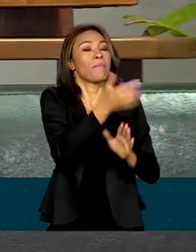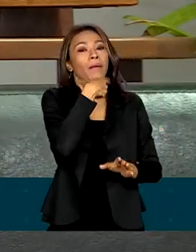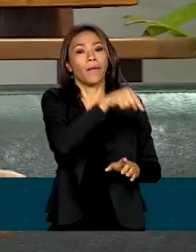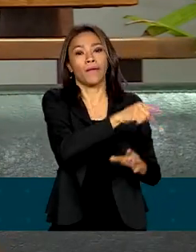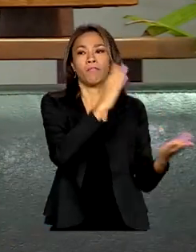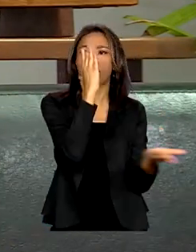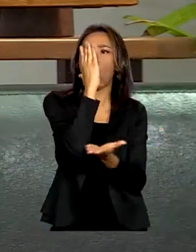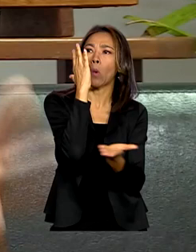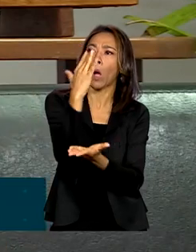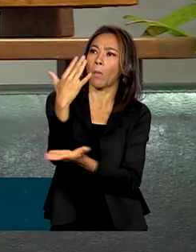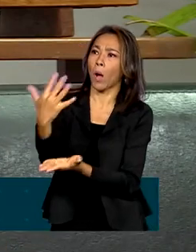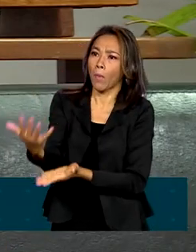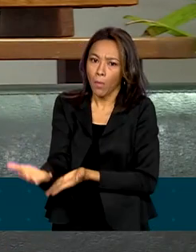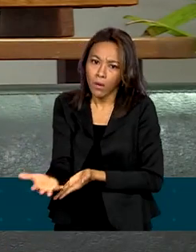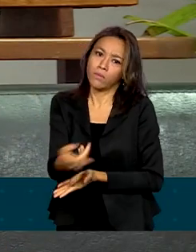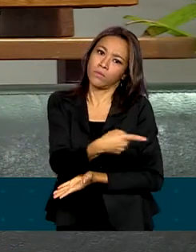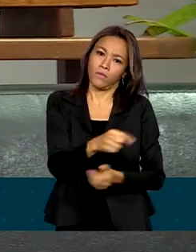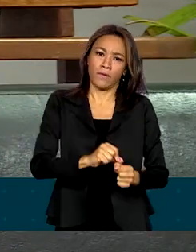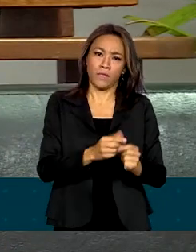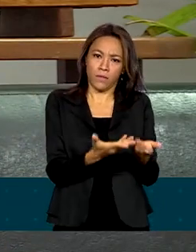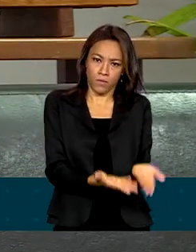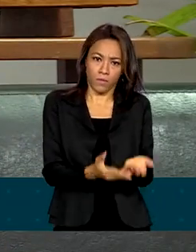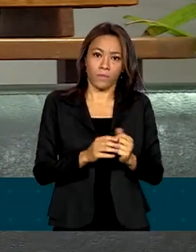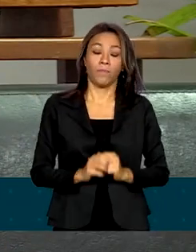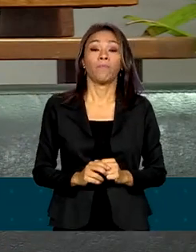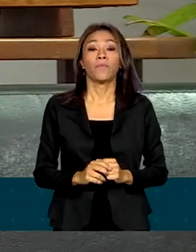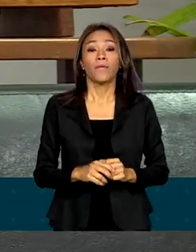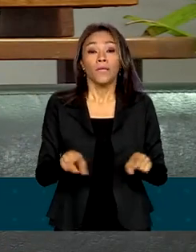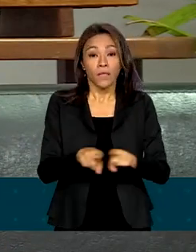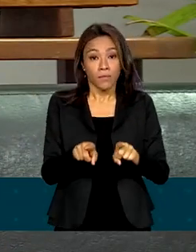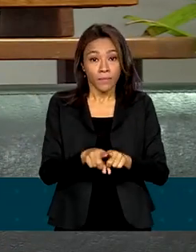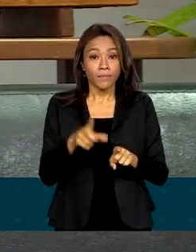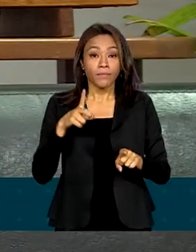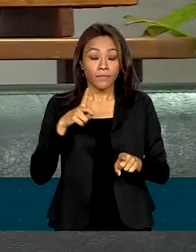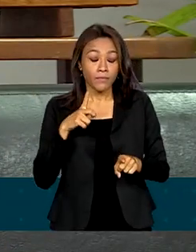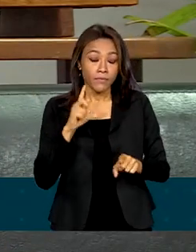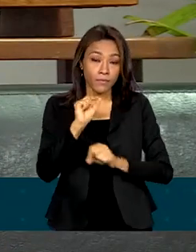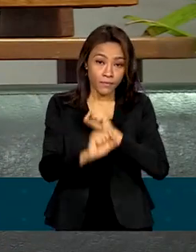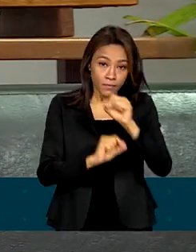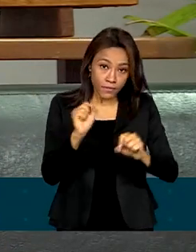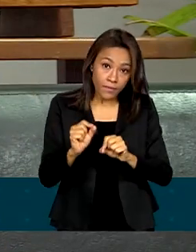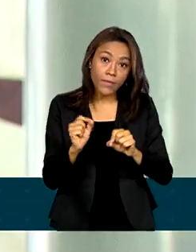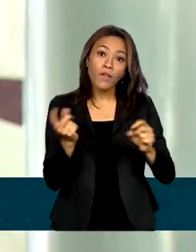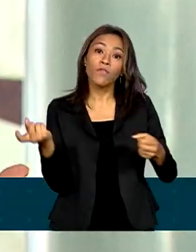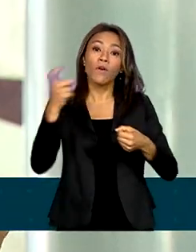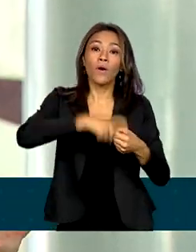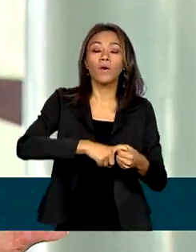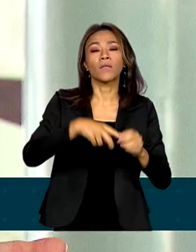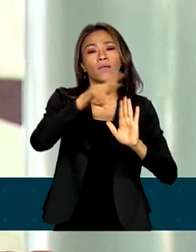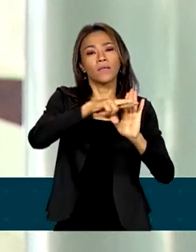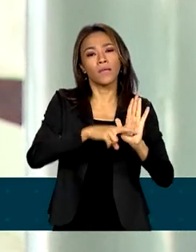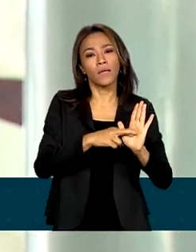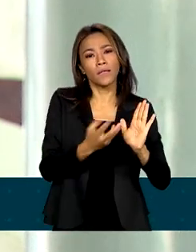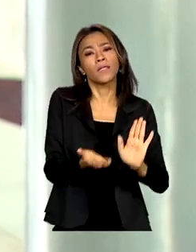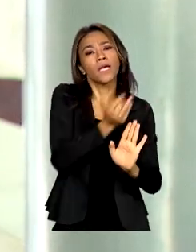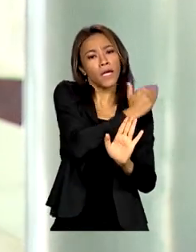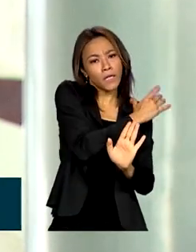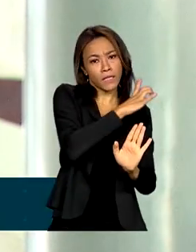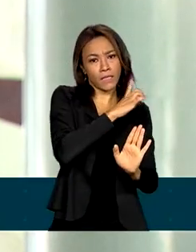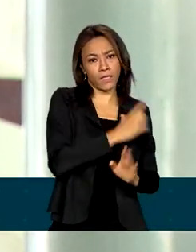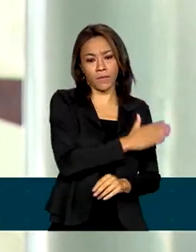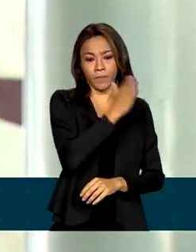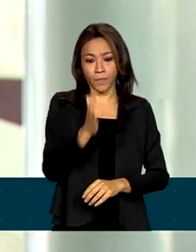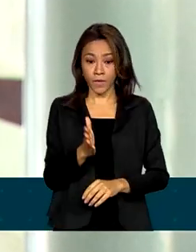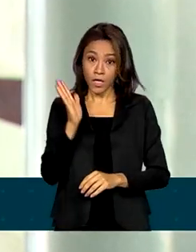paralisado e ele retoma com as atribuições que ele tinha anteriormente. Outra medida tomada logo no